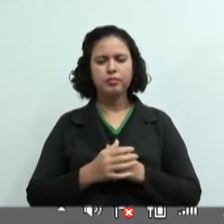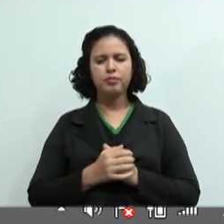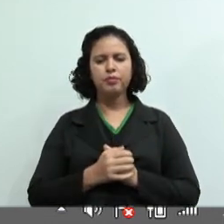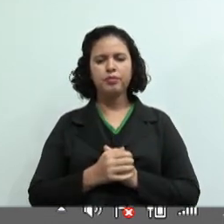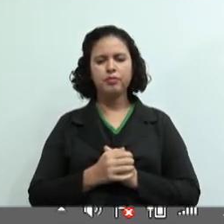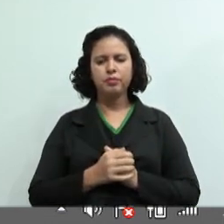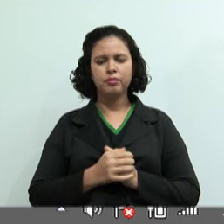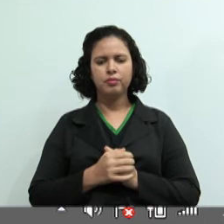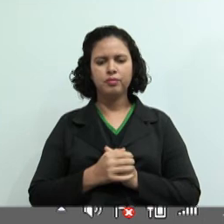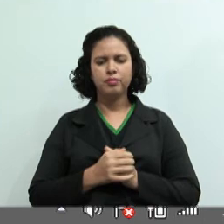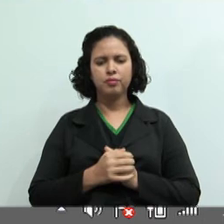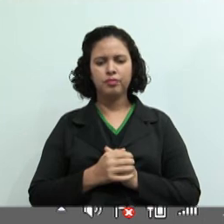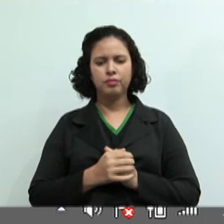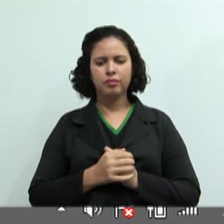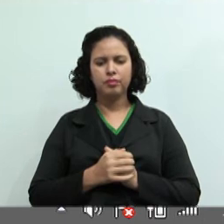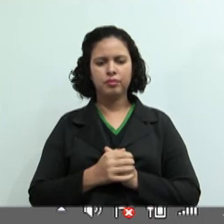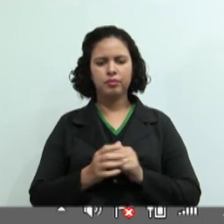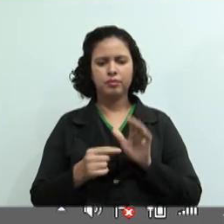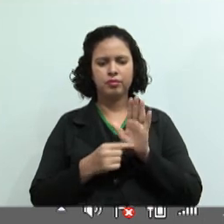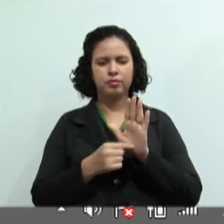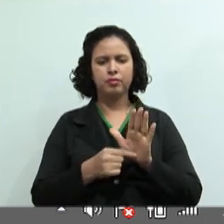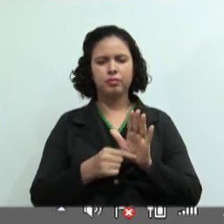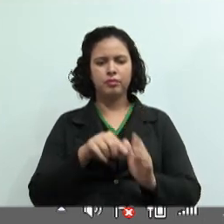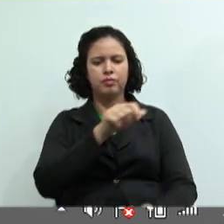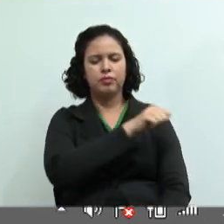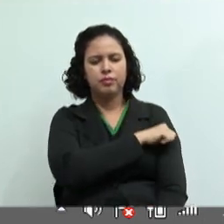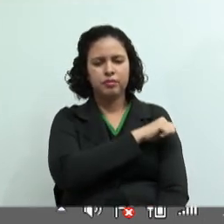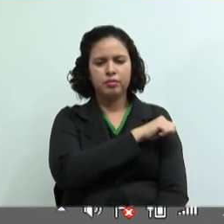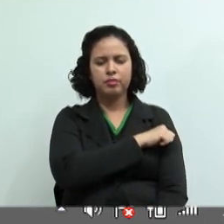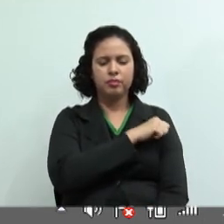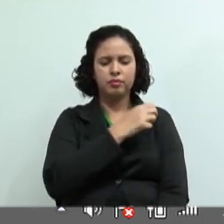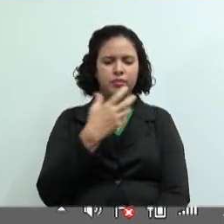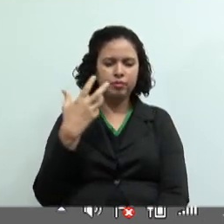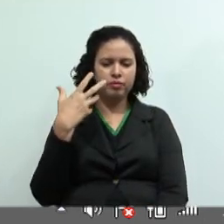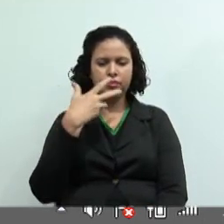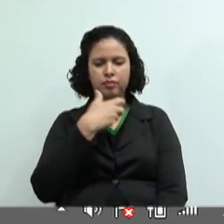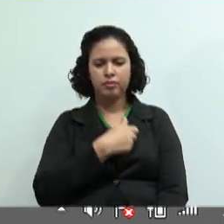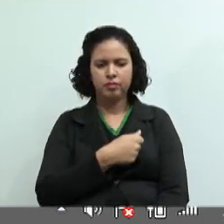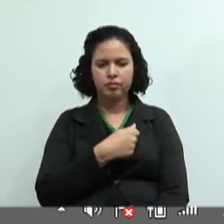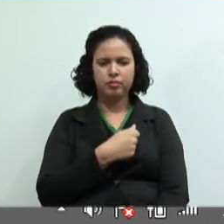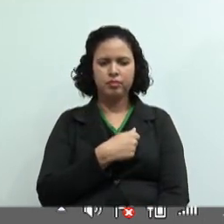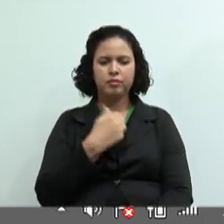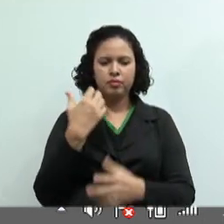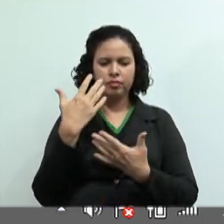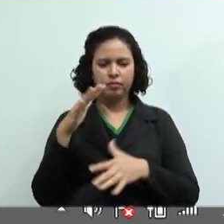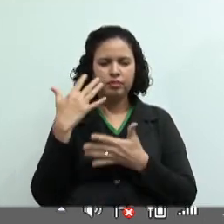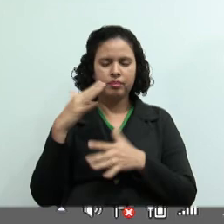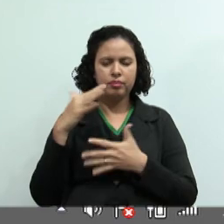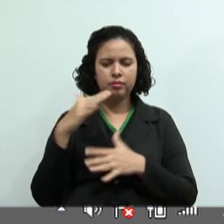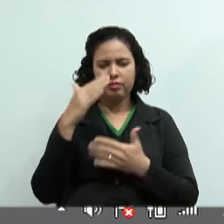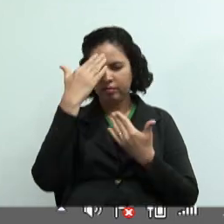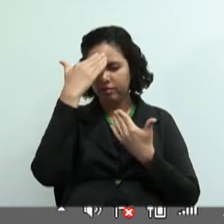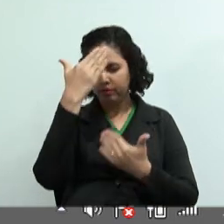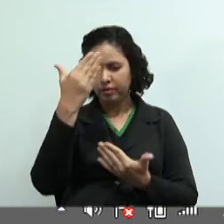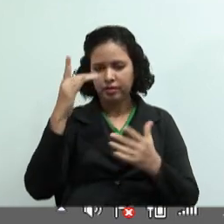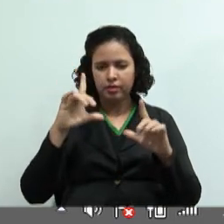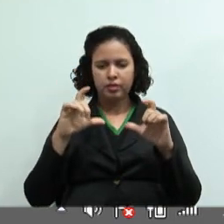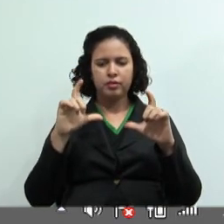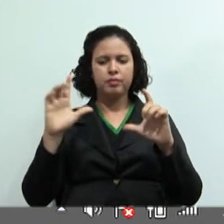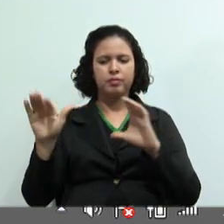para aparecer os alunos. Olha que lindos alunos, todos de pose aí, parabéns, obrigada pela foto.